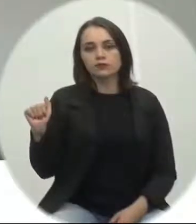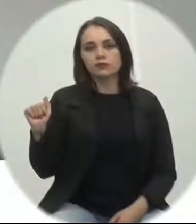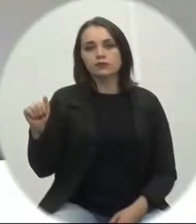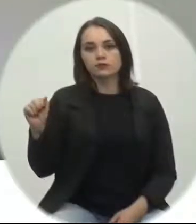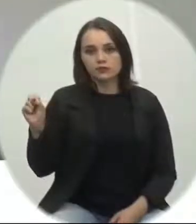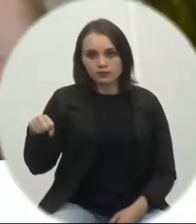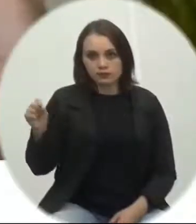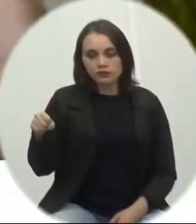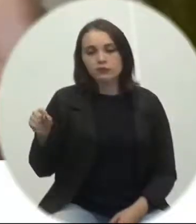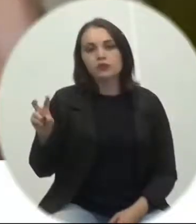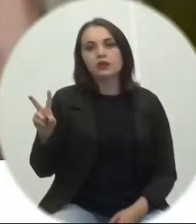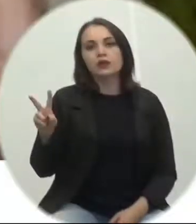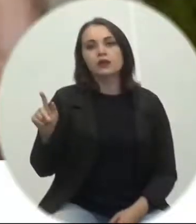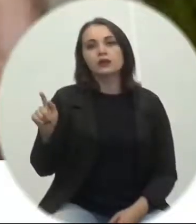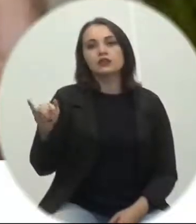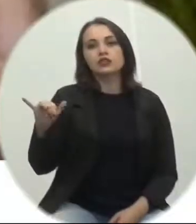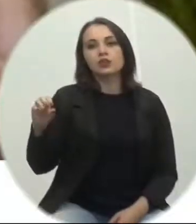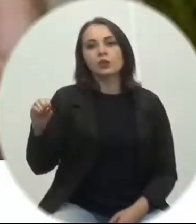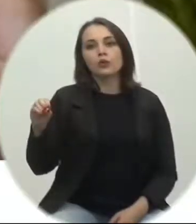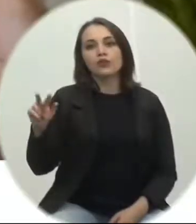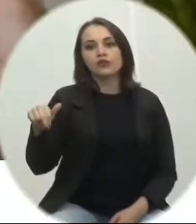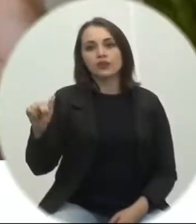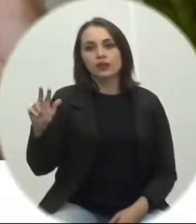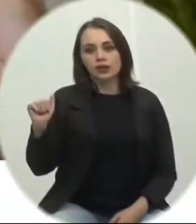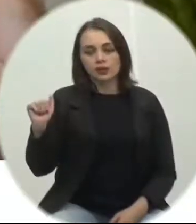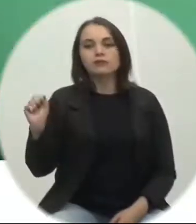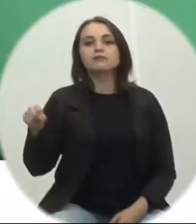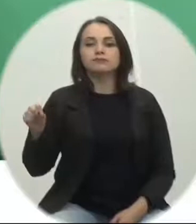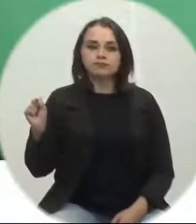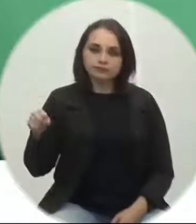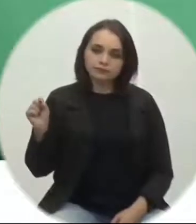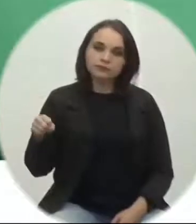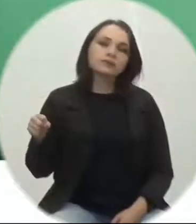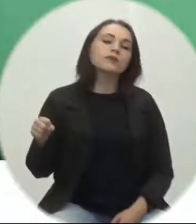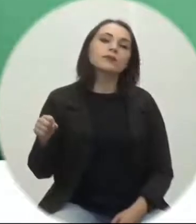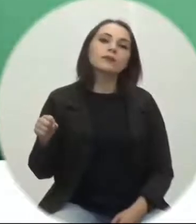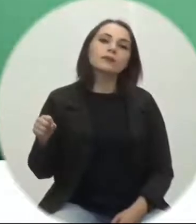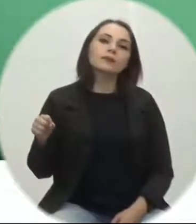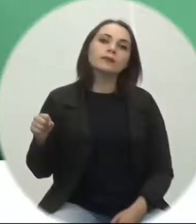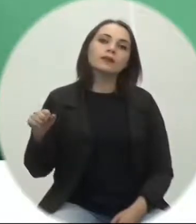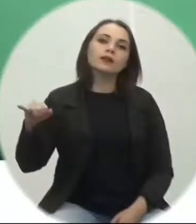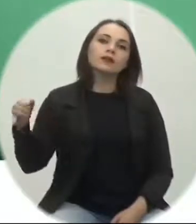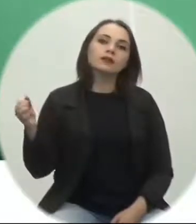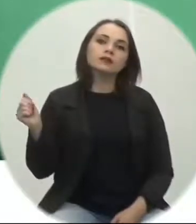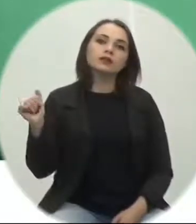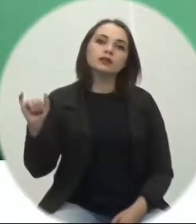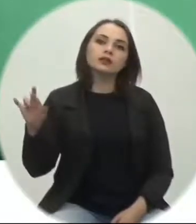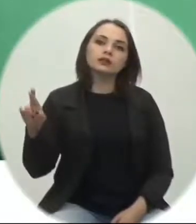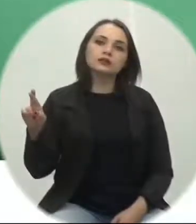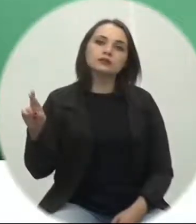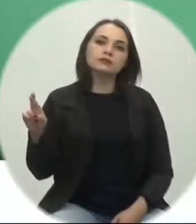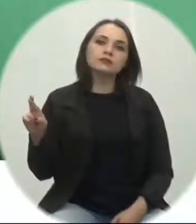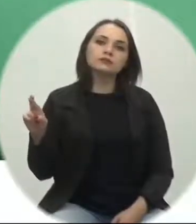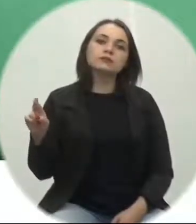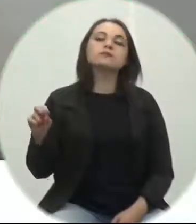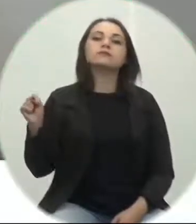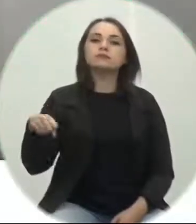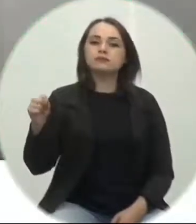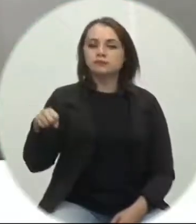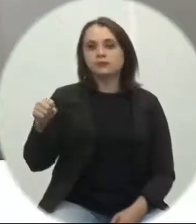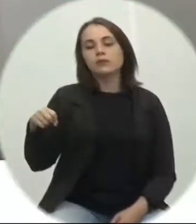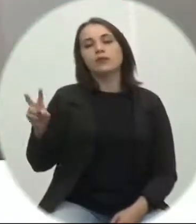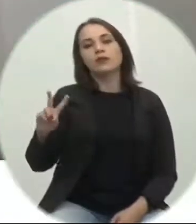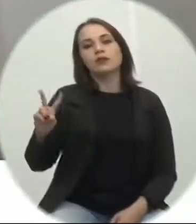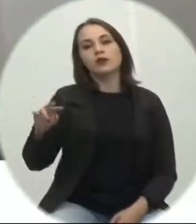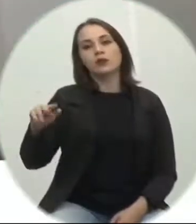favorável a favor vereador Giovana Mondardo a favor a favor vereador Jair Alexandre favorável a favor